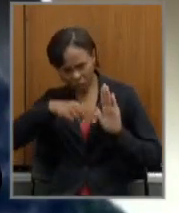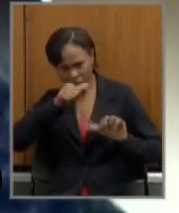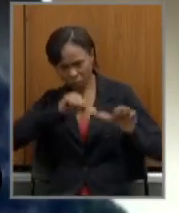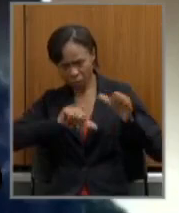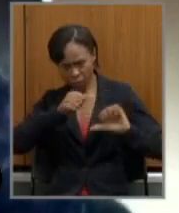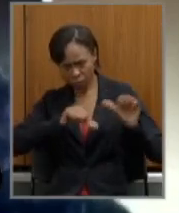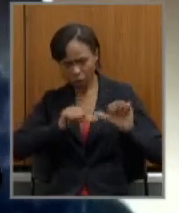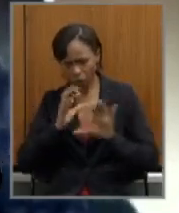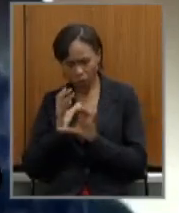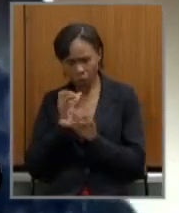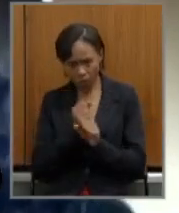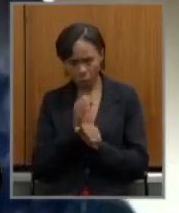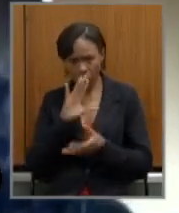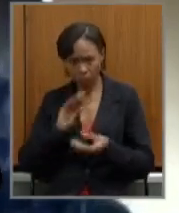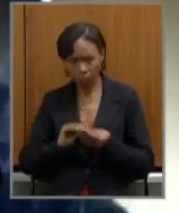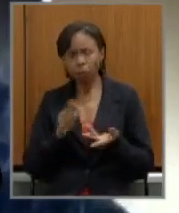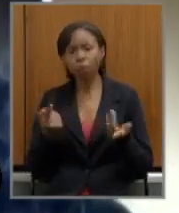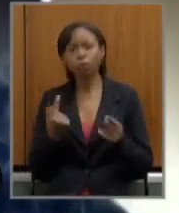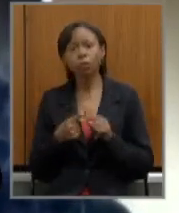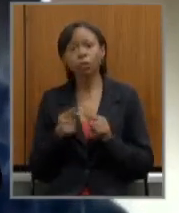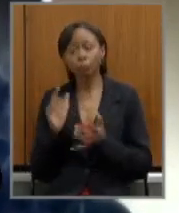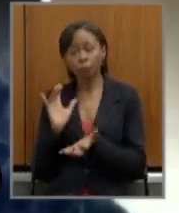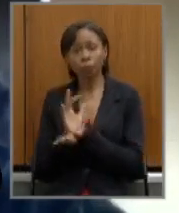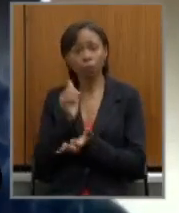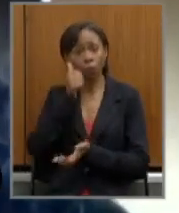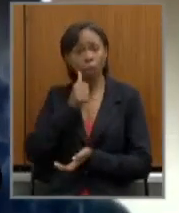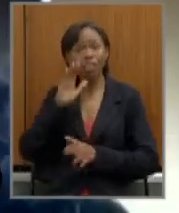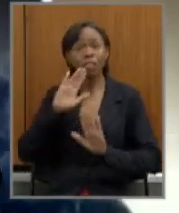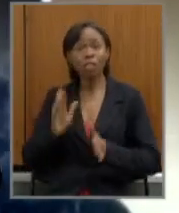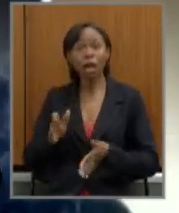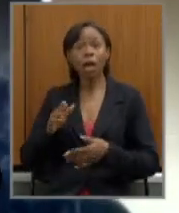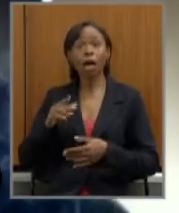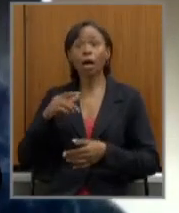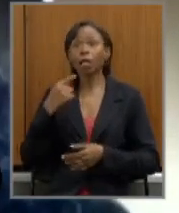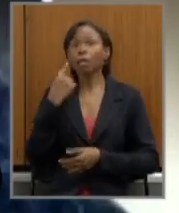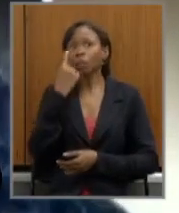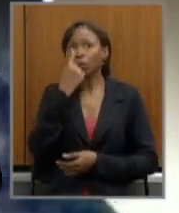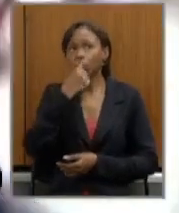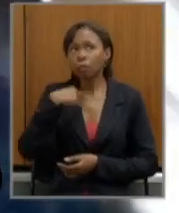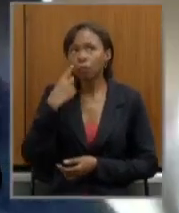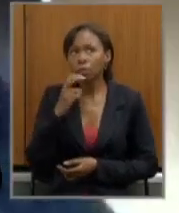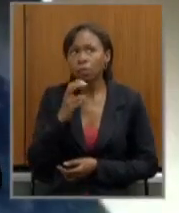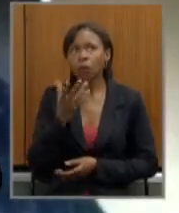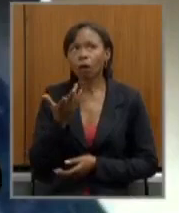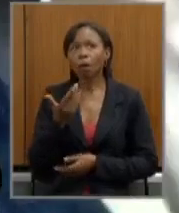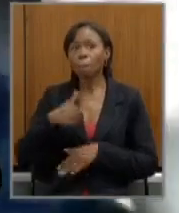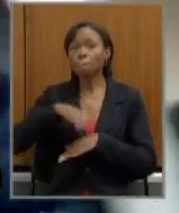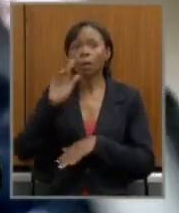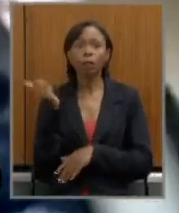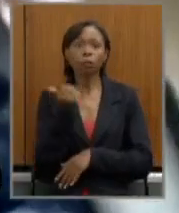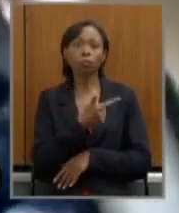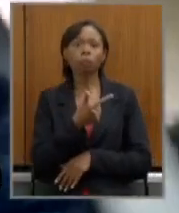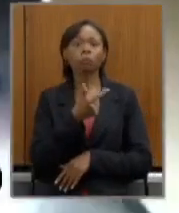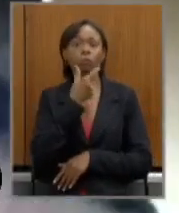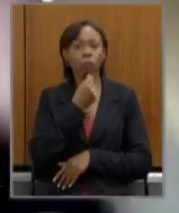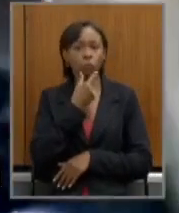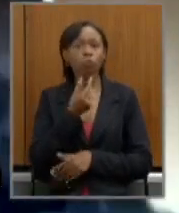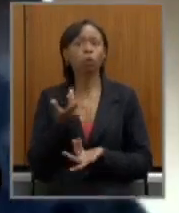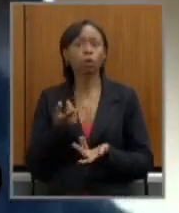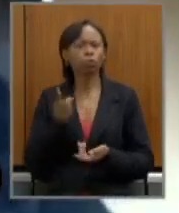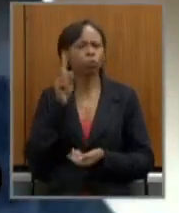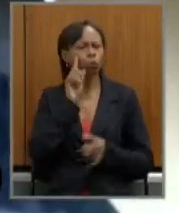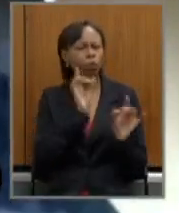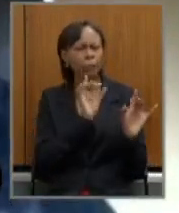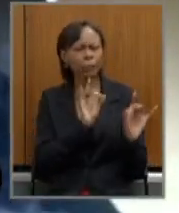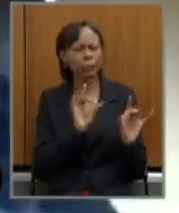as mulheres já trabalham 5,4 horas a mais do que os homens diariamente isso é o cálculo ao